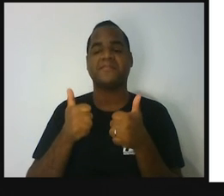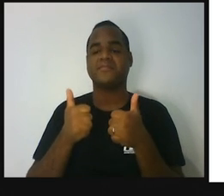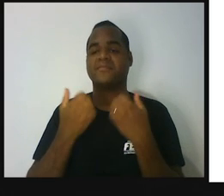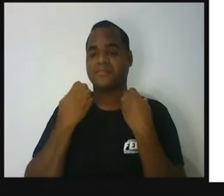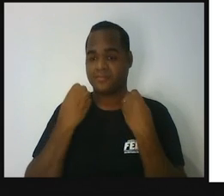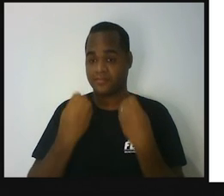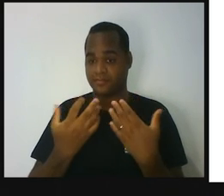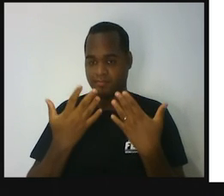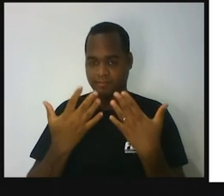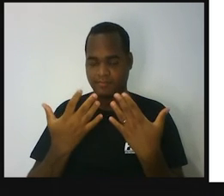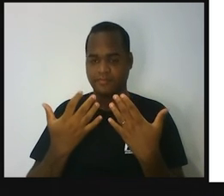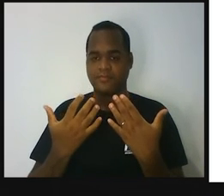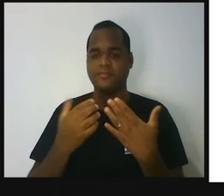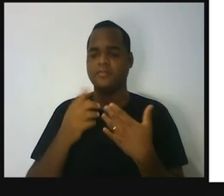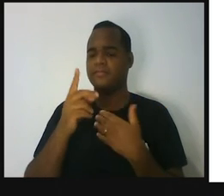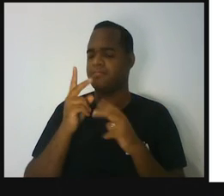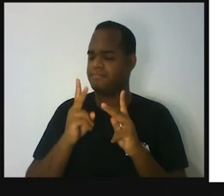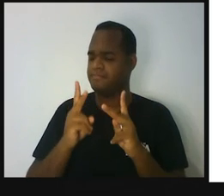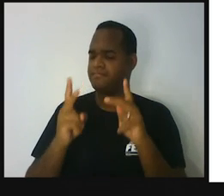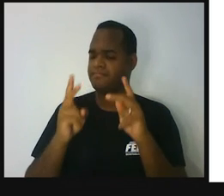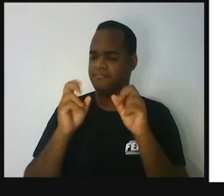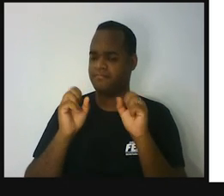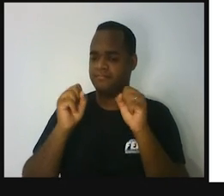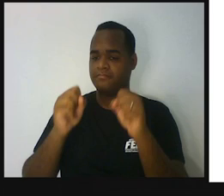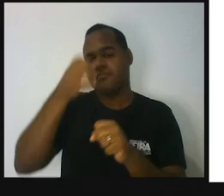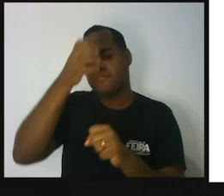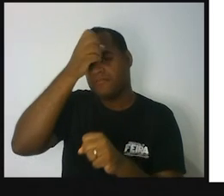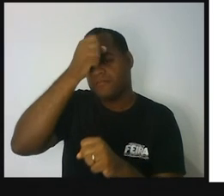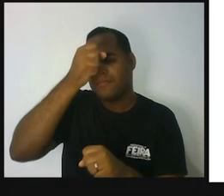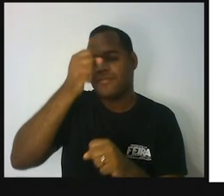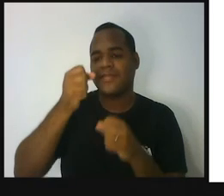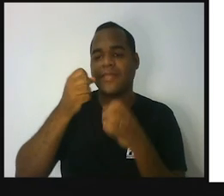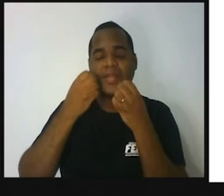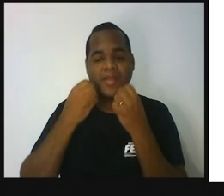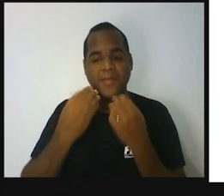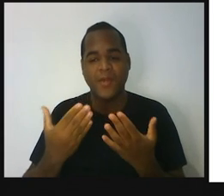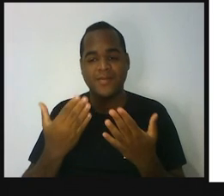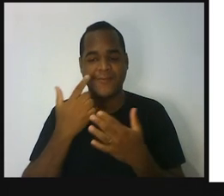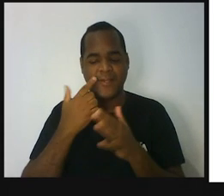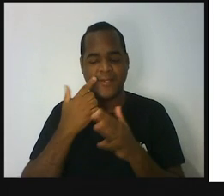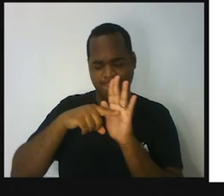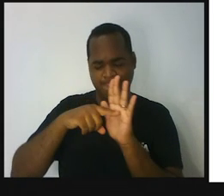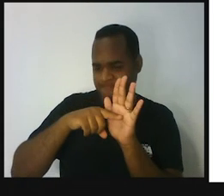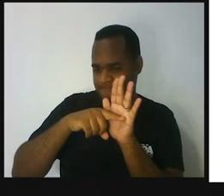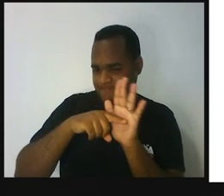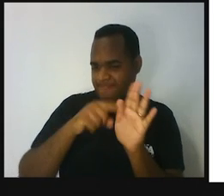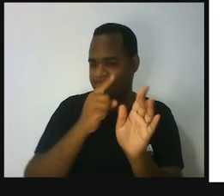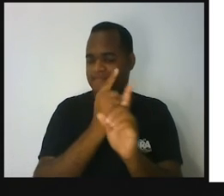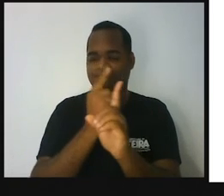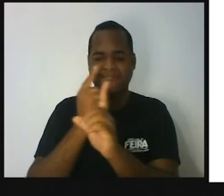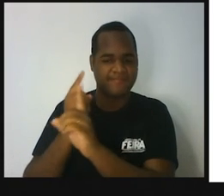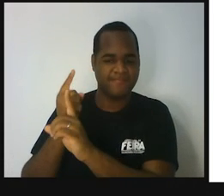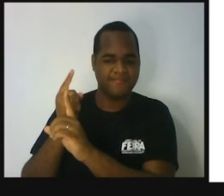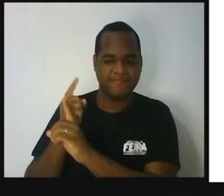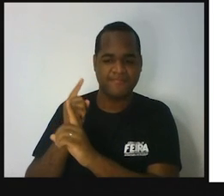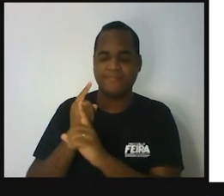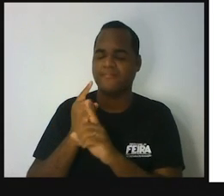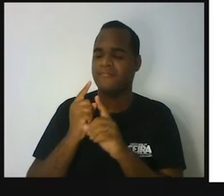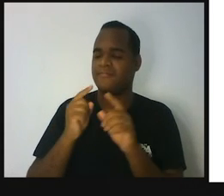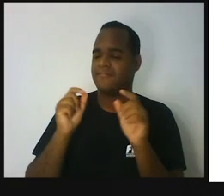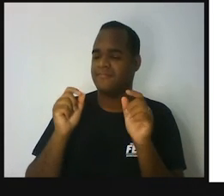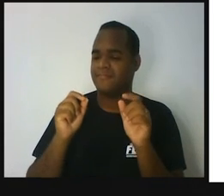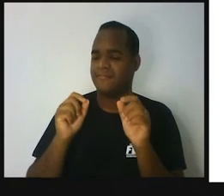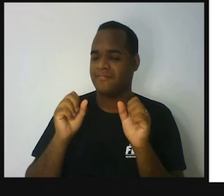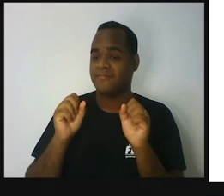você pode continuar aprendendo isso, você pode continuar investigando isso, tentando pesquisar